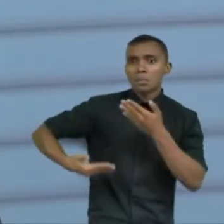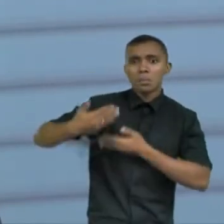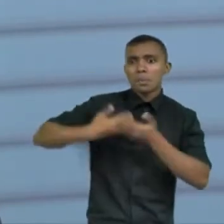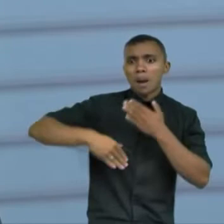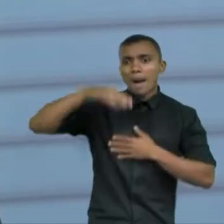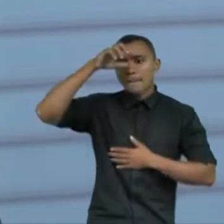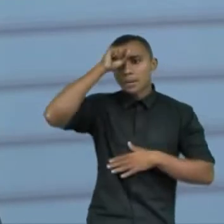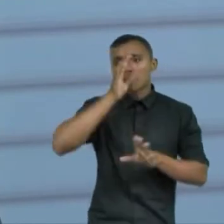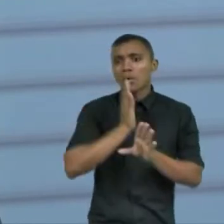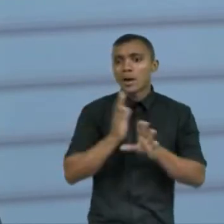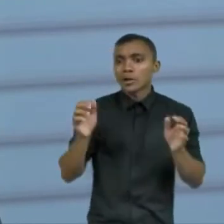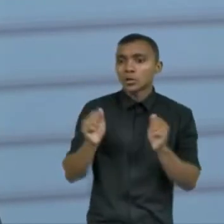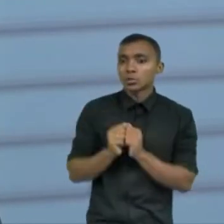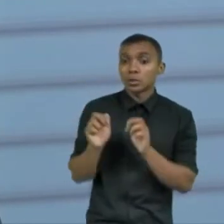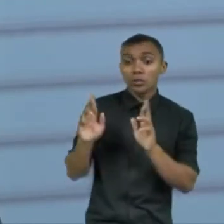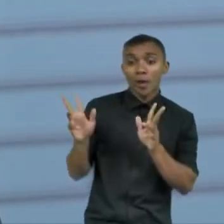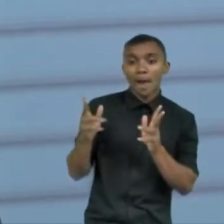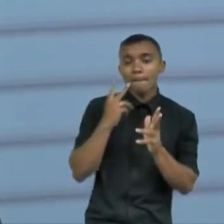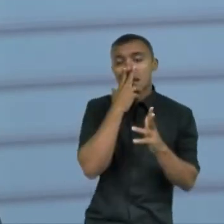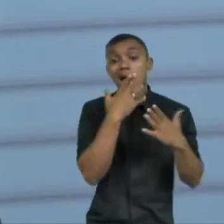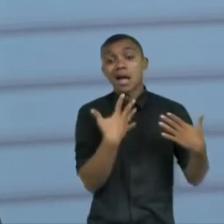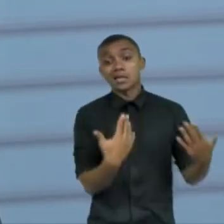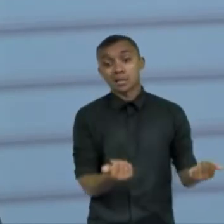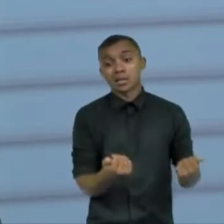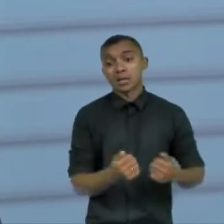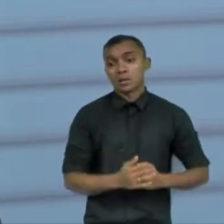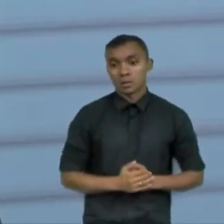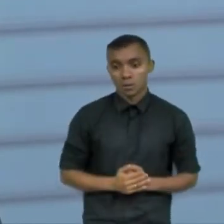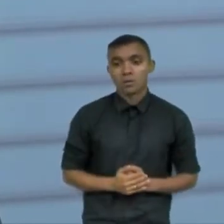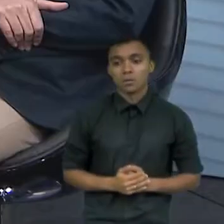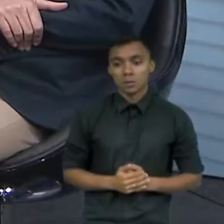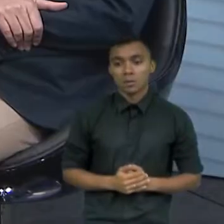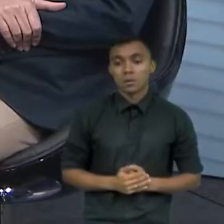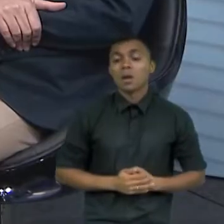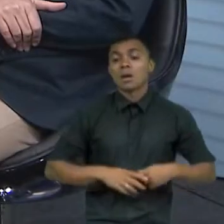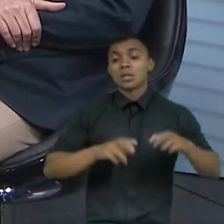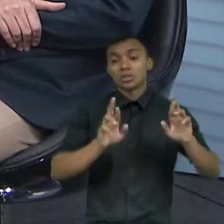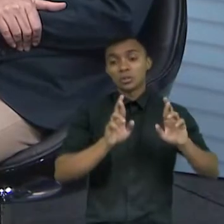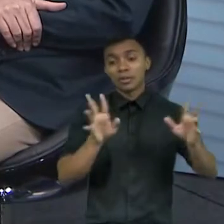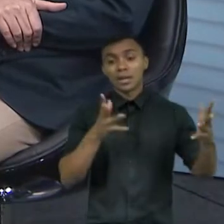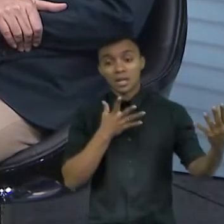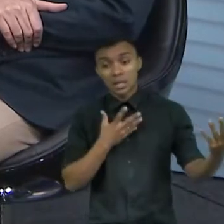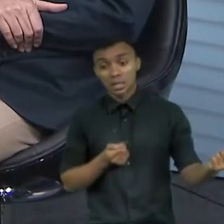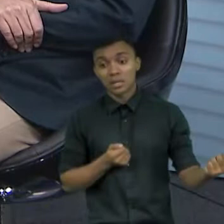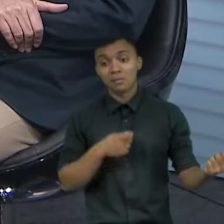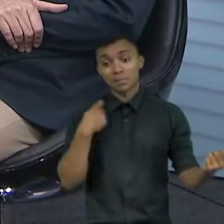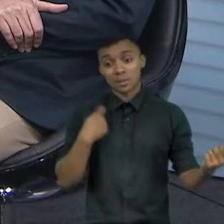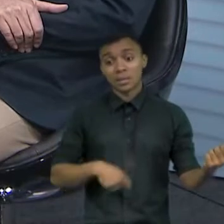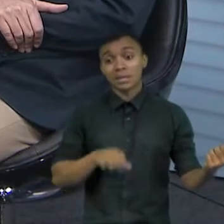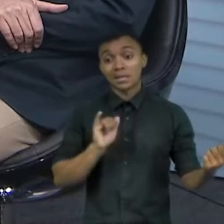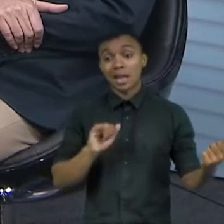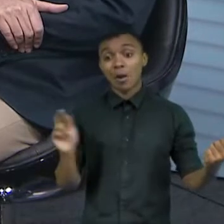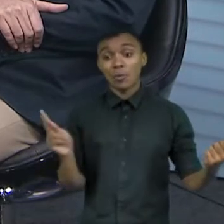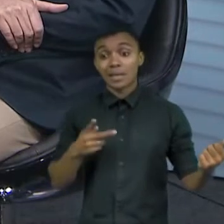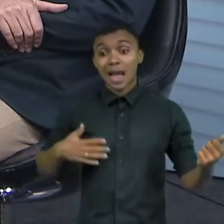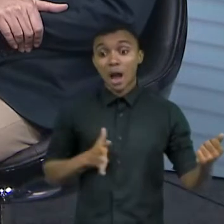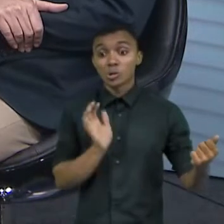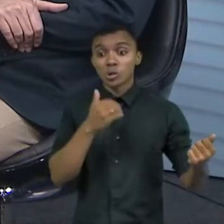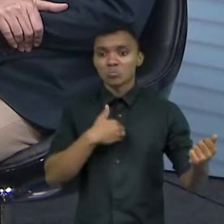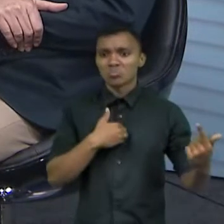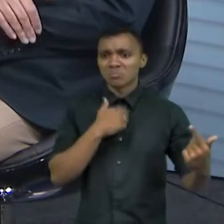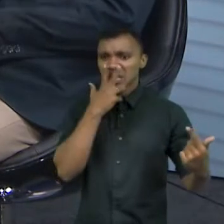convivendo com as diferenças então nós temos que conviver com as diferenças quando o autista tem um grau muito severo